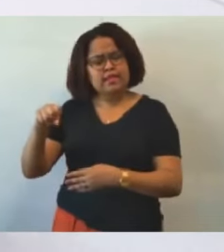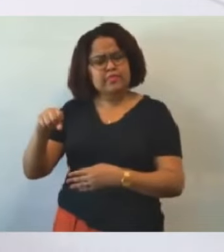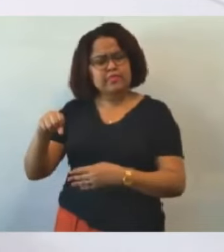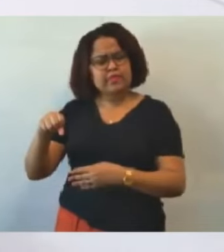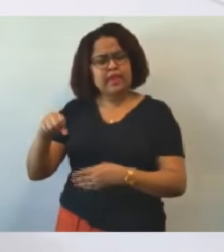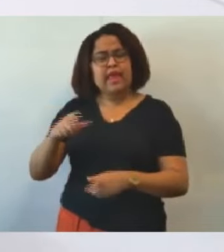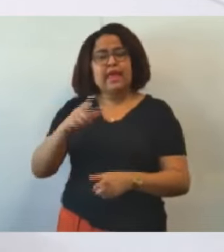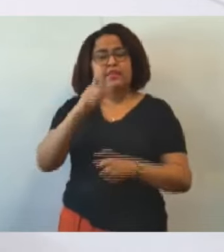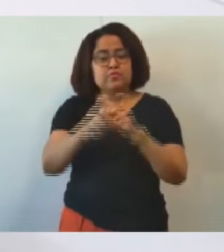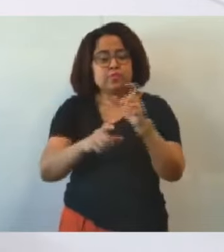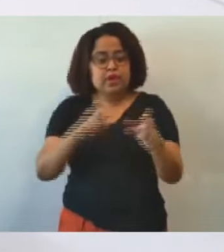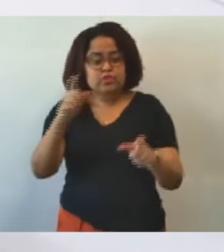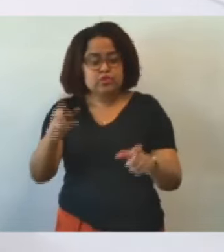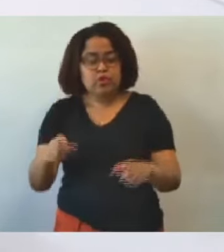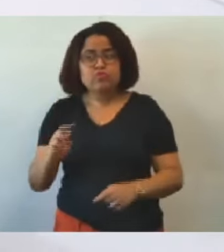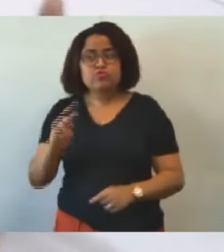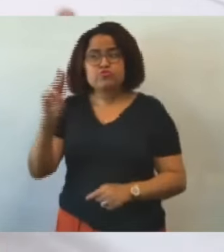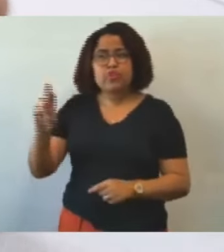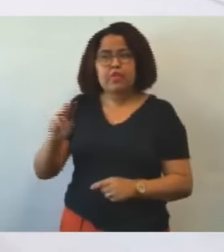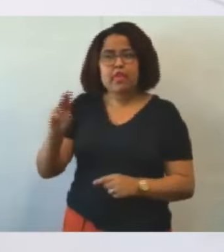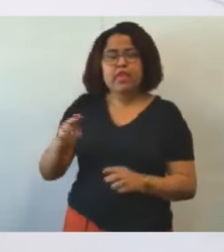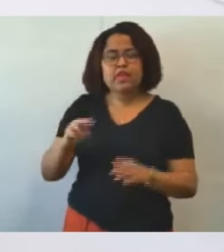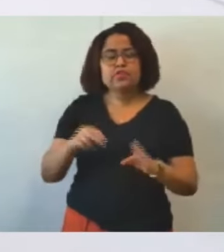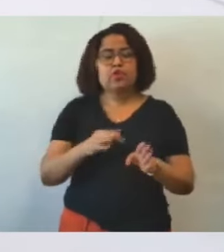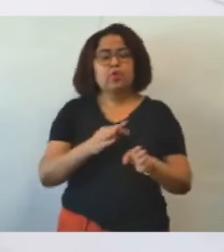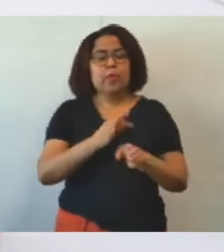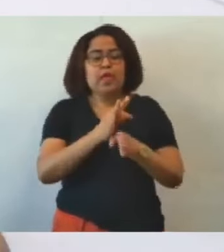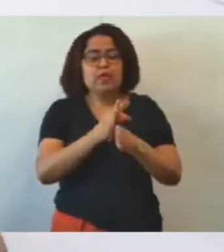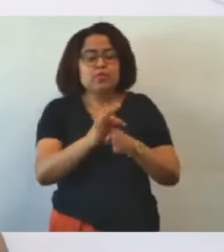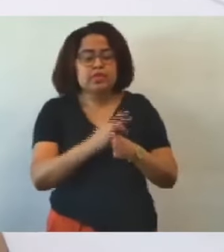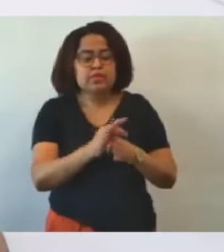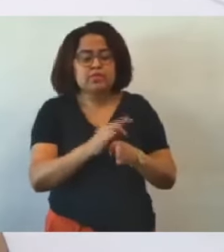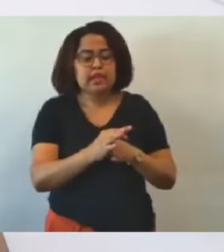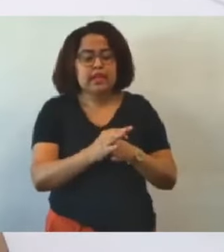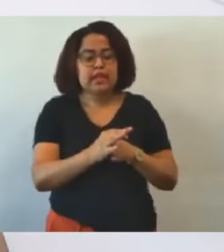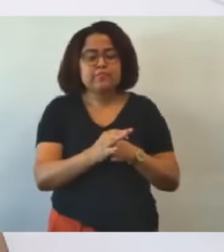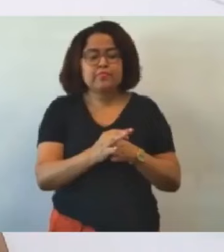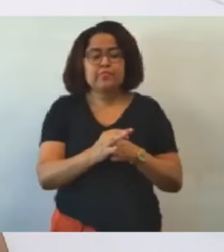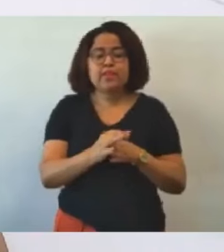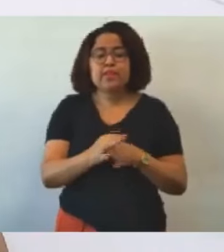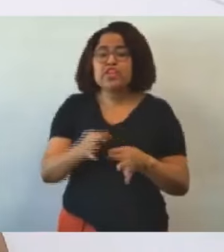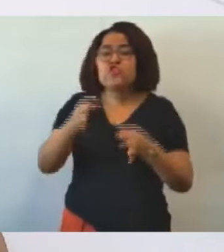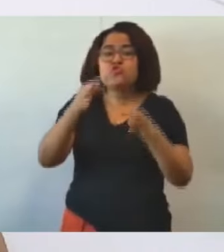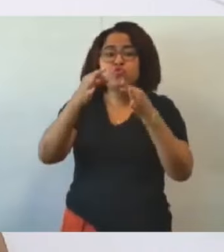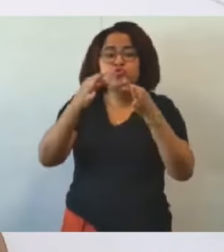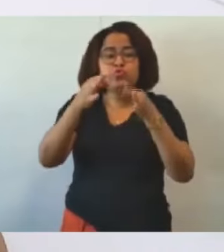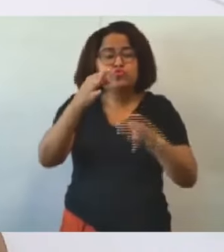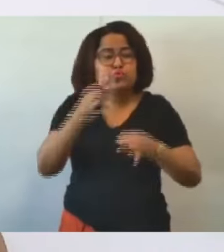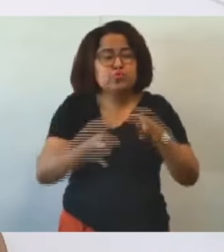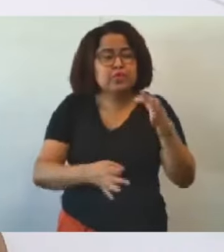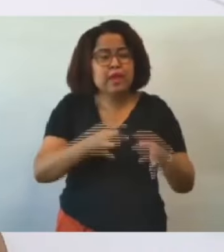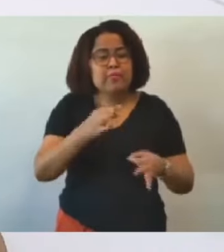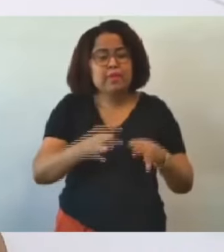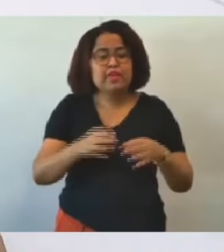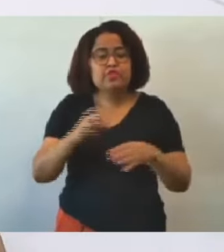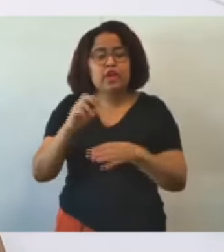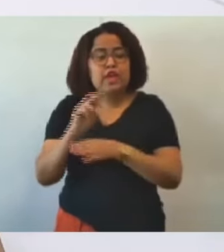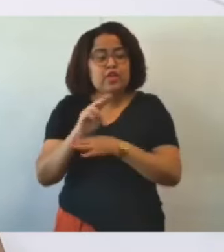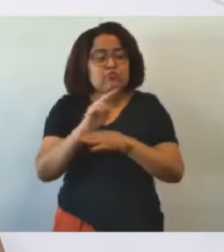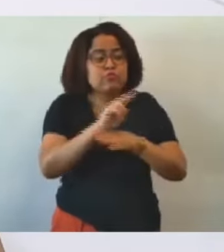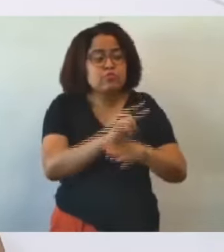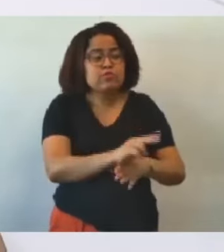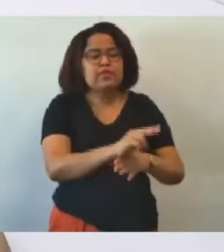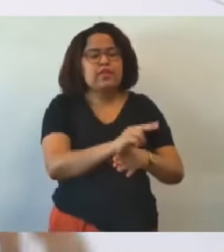utilizam o conselho tutelar são os hipossuficientes que é justamente quem é tutelado pelo Ministério Público e a Defensoria